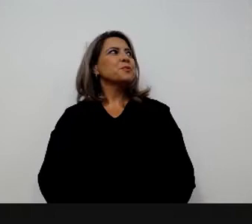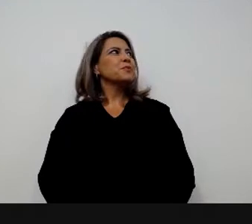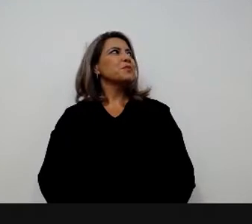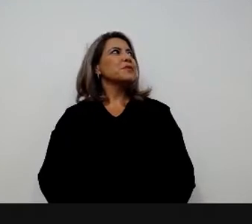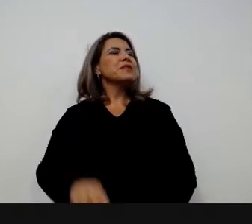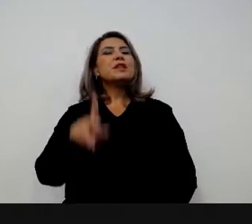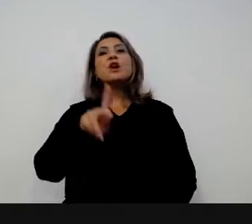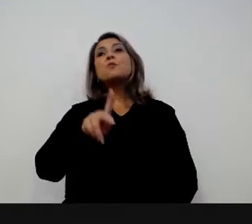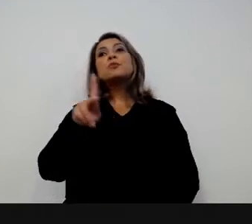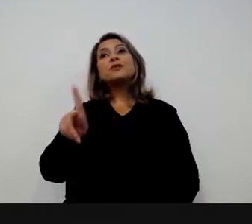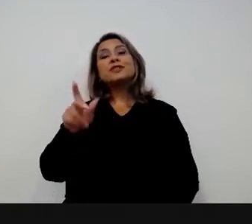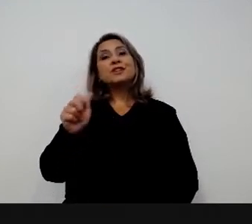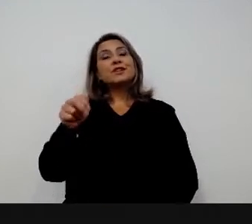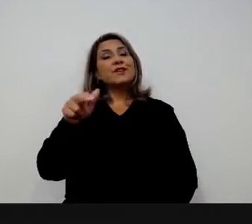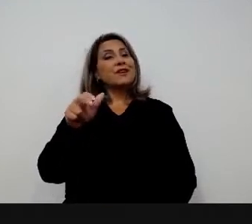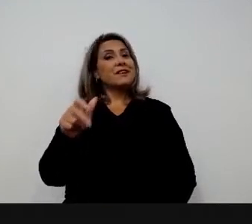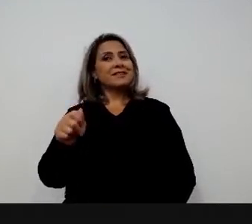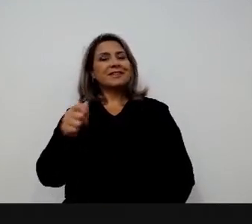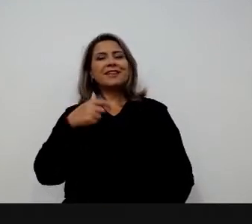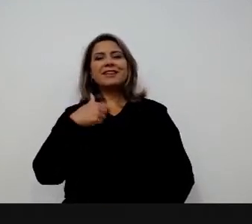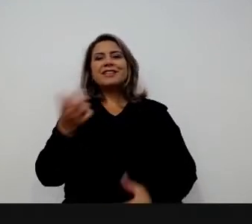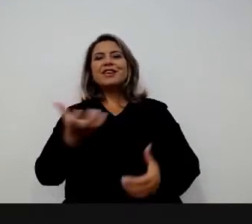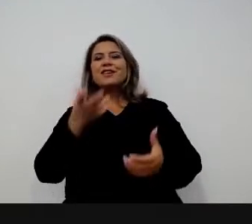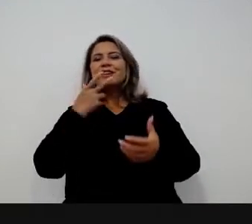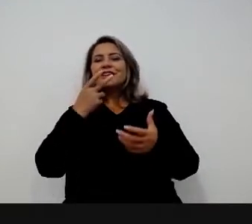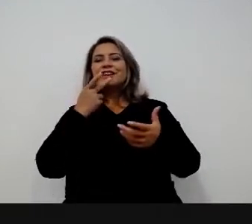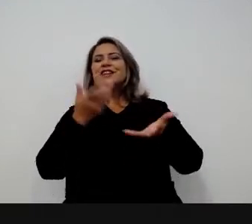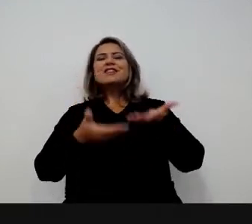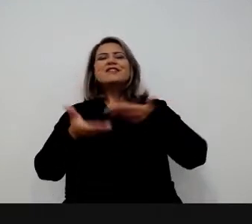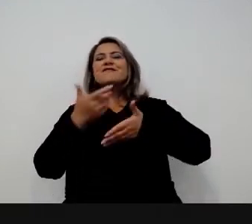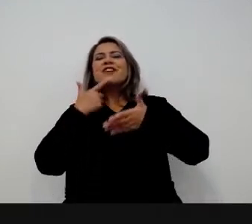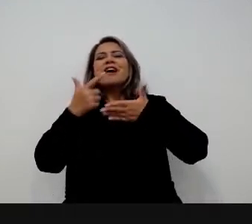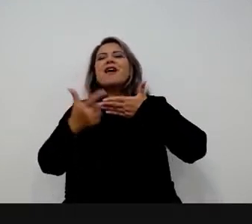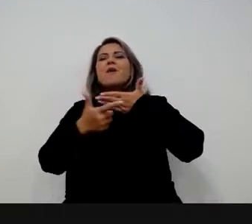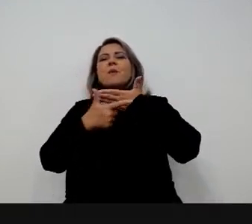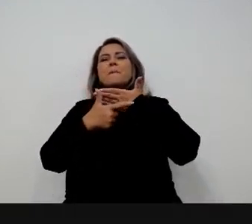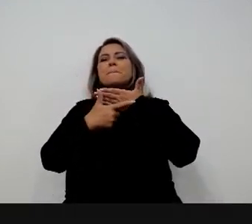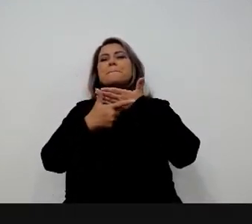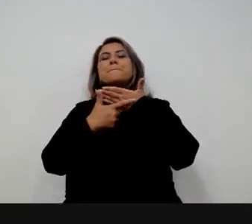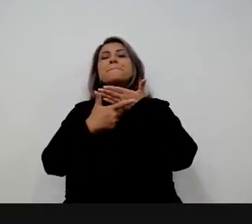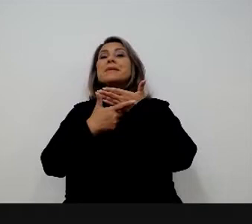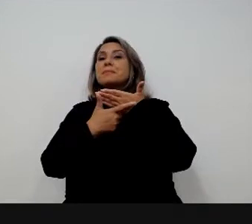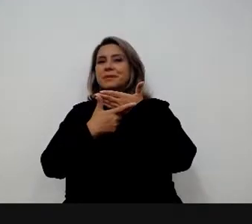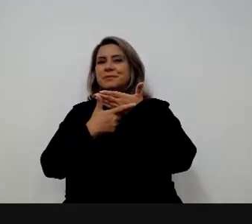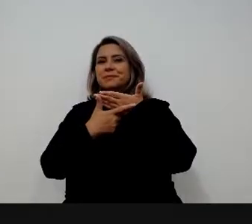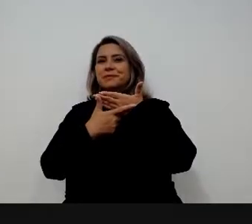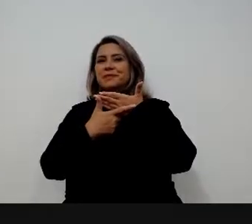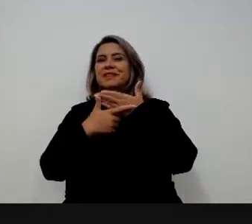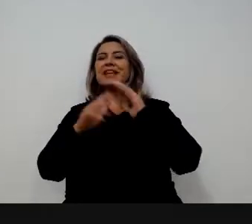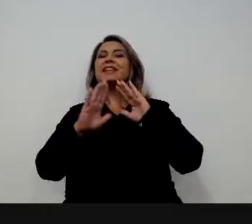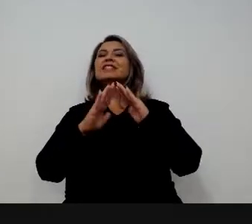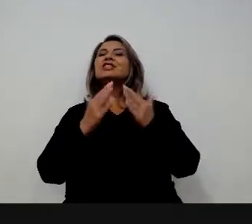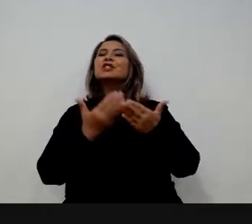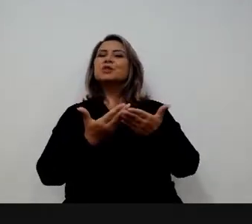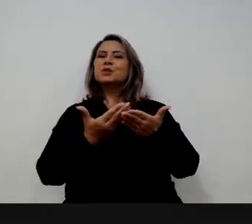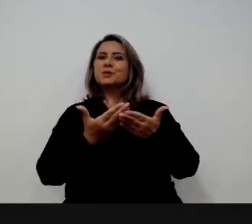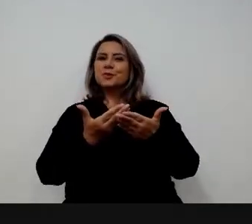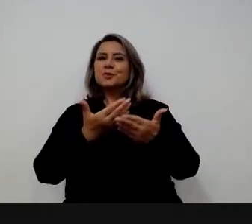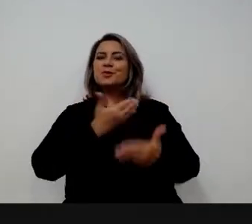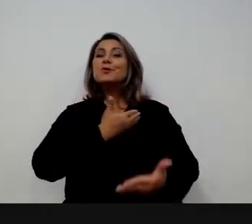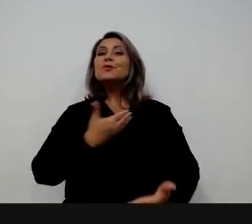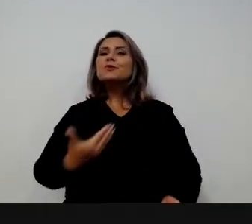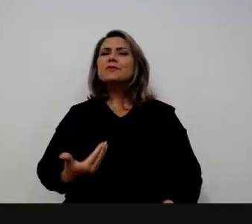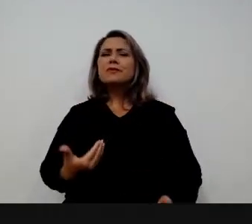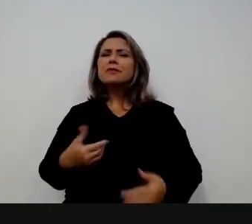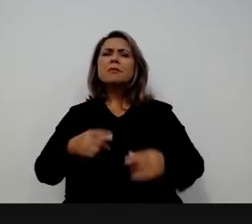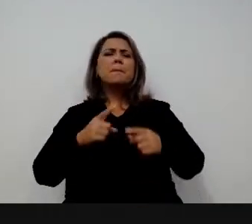a professora Ana. Eu queria falar um pouco sobre exatamente esse papel de escolas em governos. ou